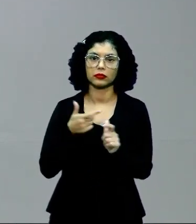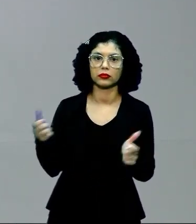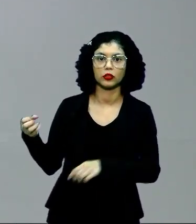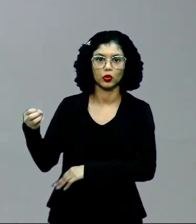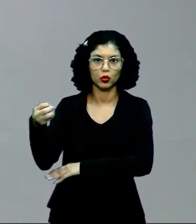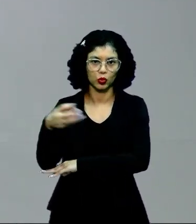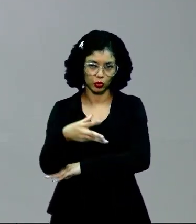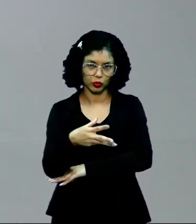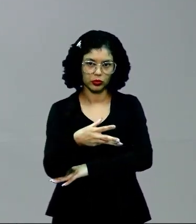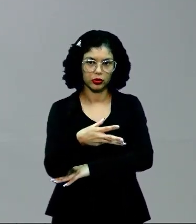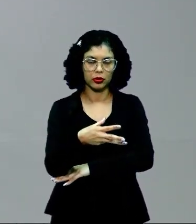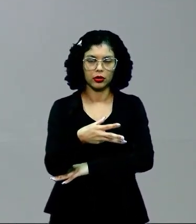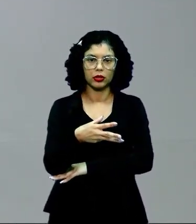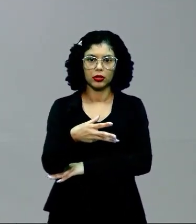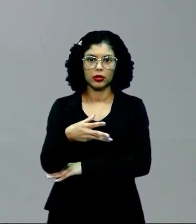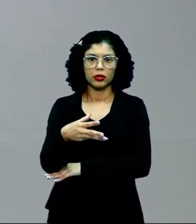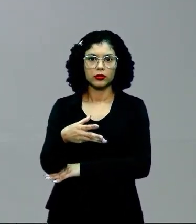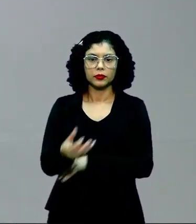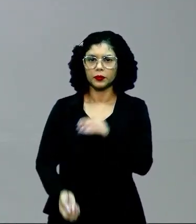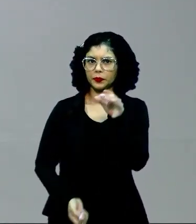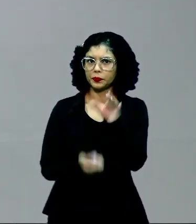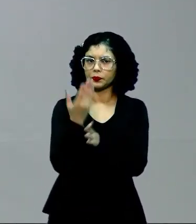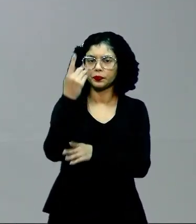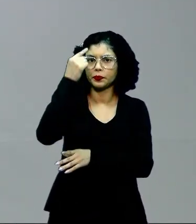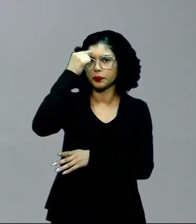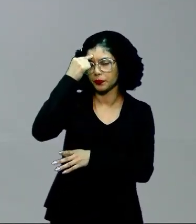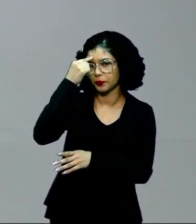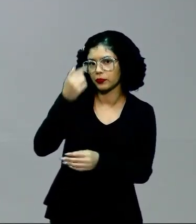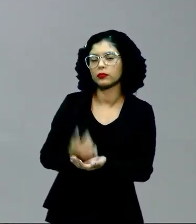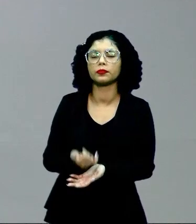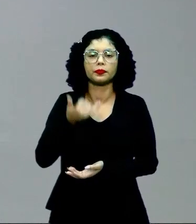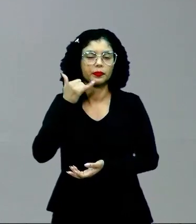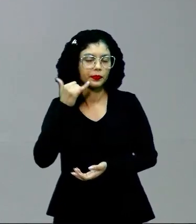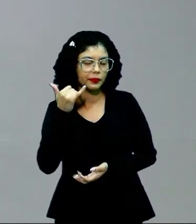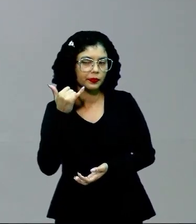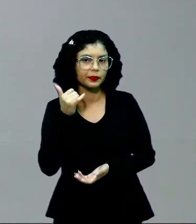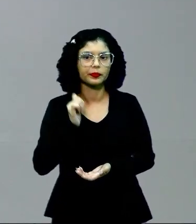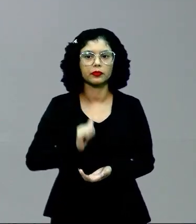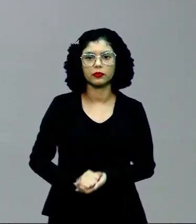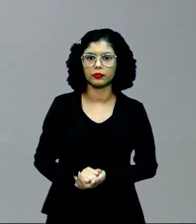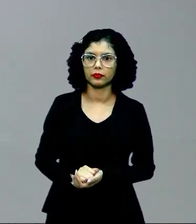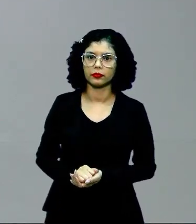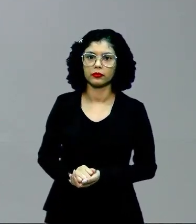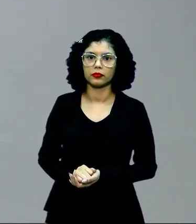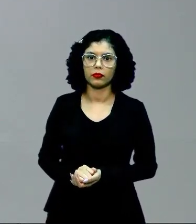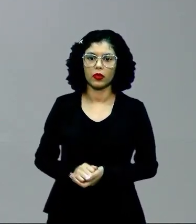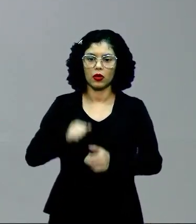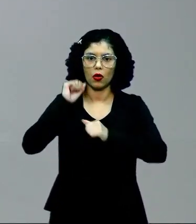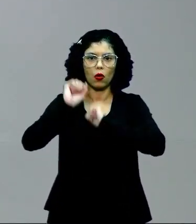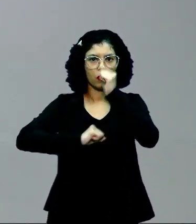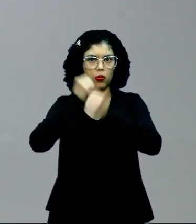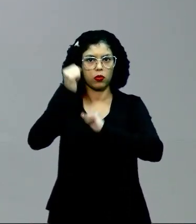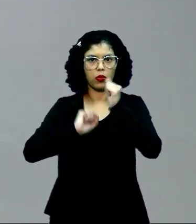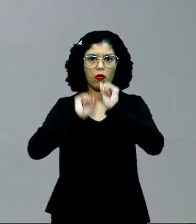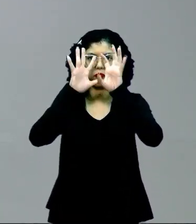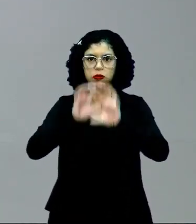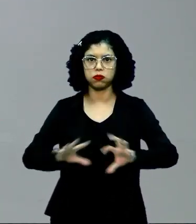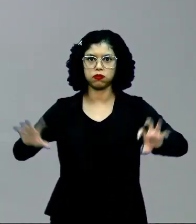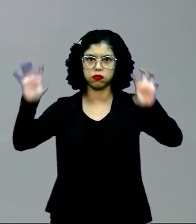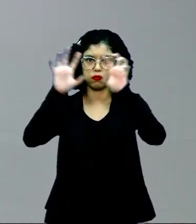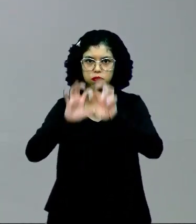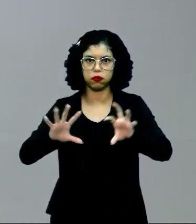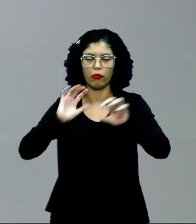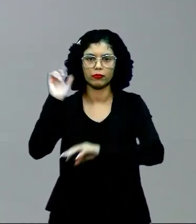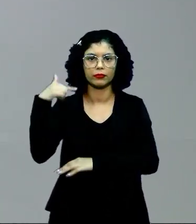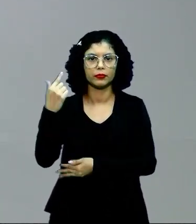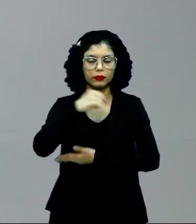inovações, está tendo muitas criações. O telefone, a máquina, outros elementos estão